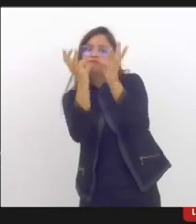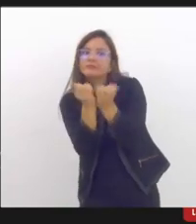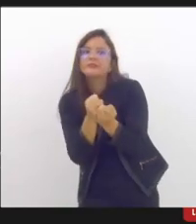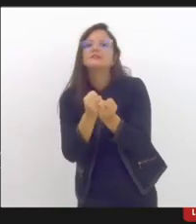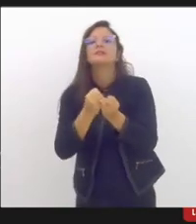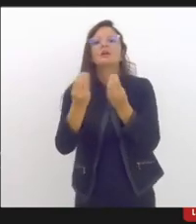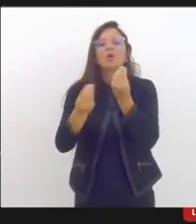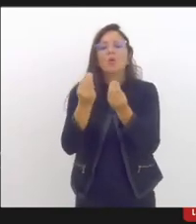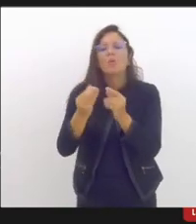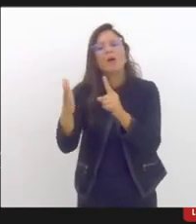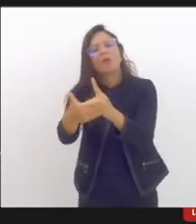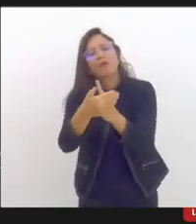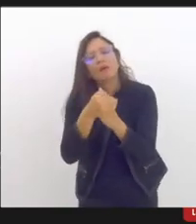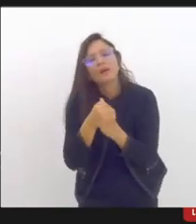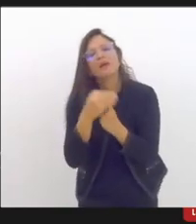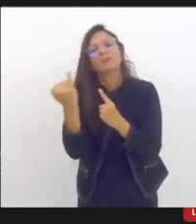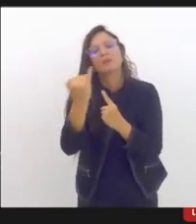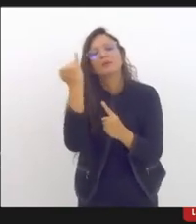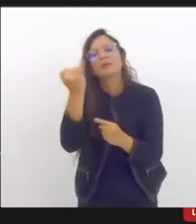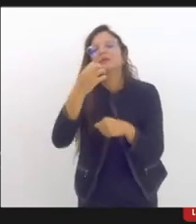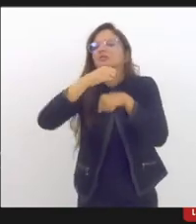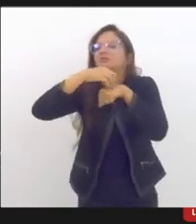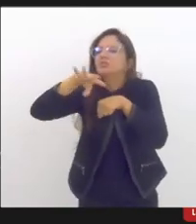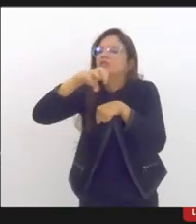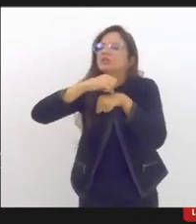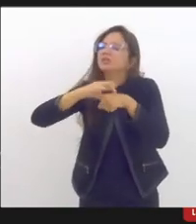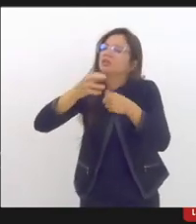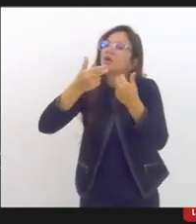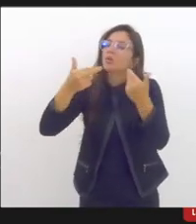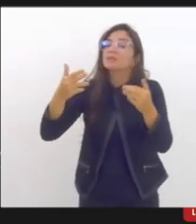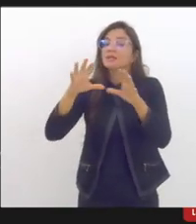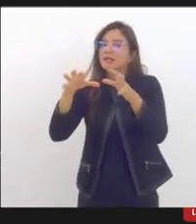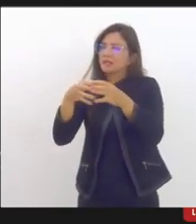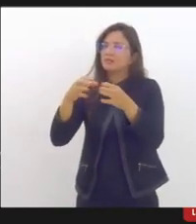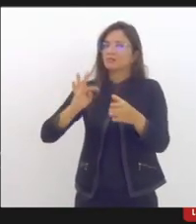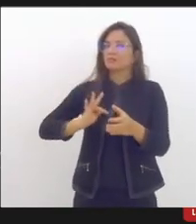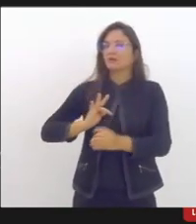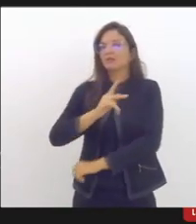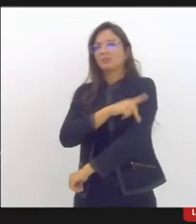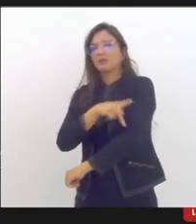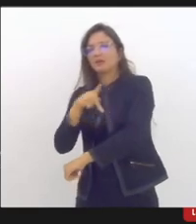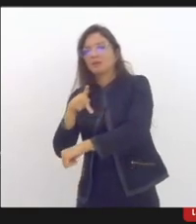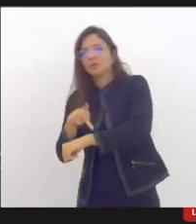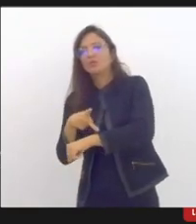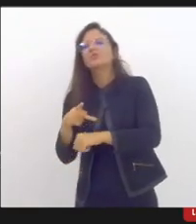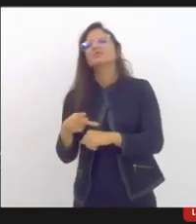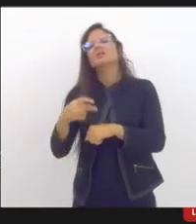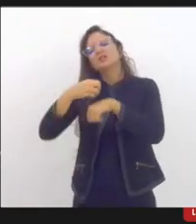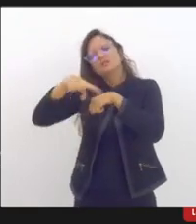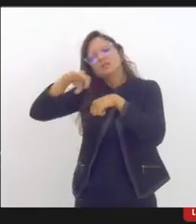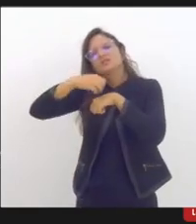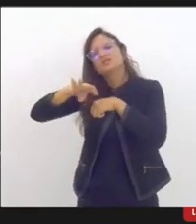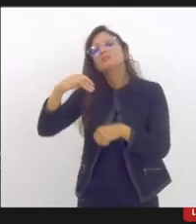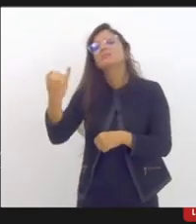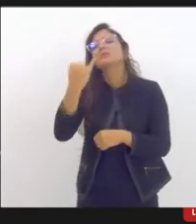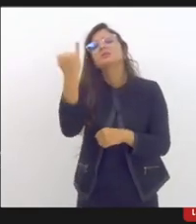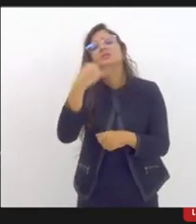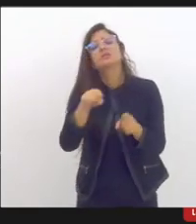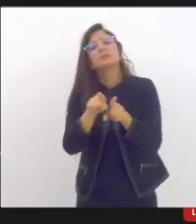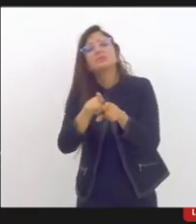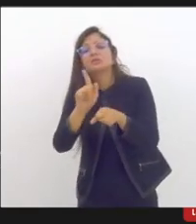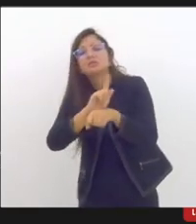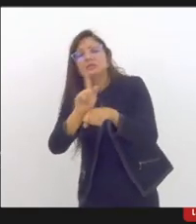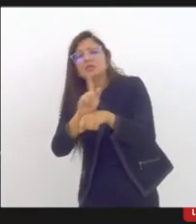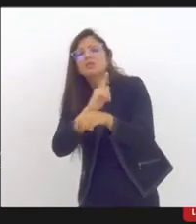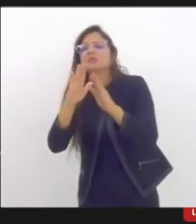a gente tinha mesmo o objetivo de instruir as equipes técnico-pedagógicas e a própria gestão escolar, né?